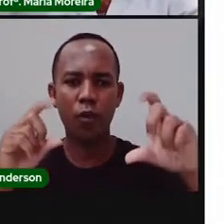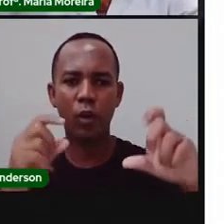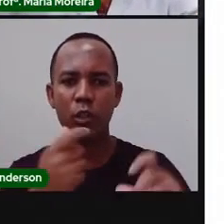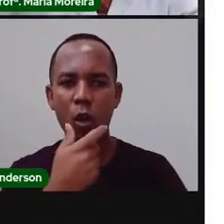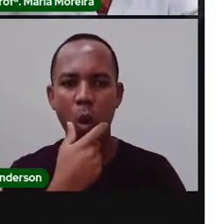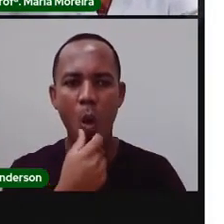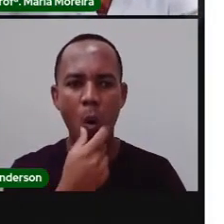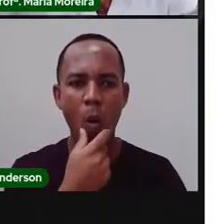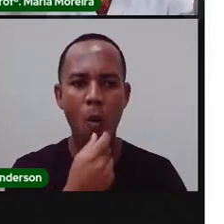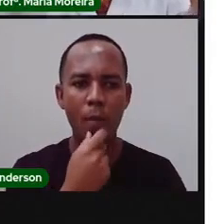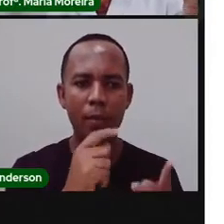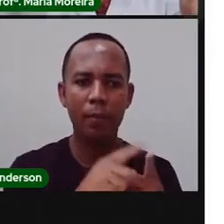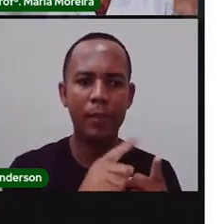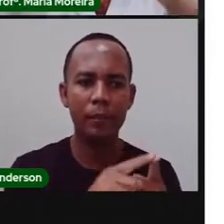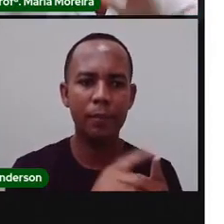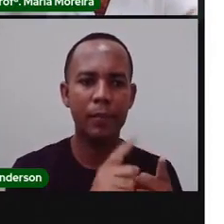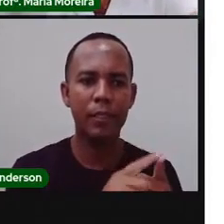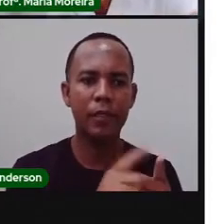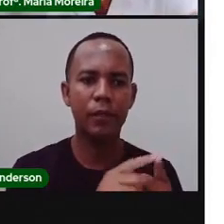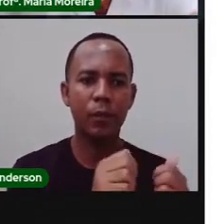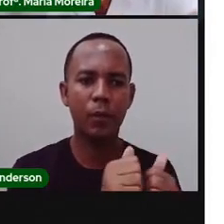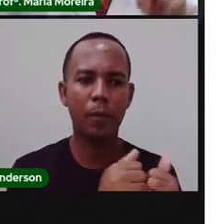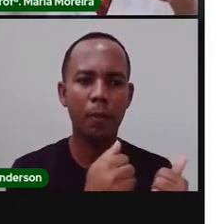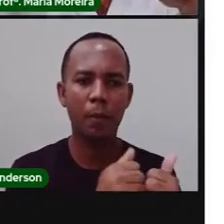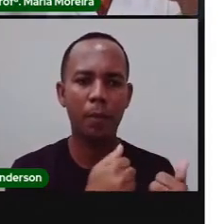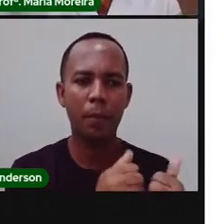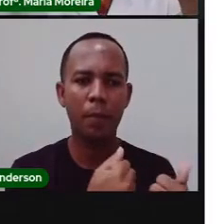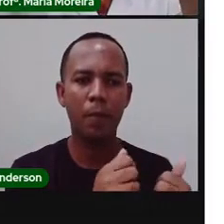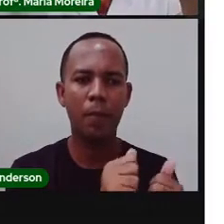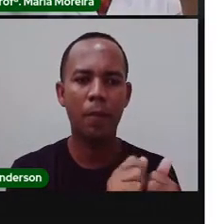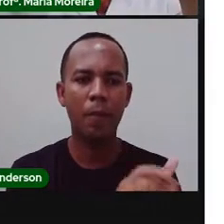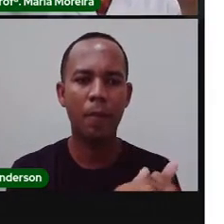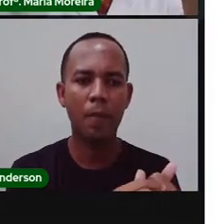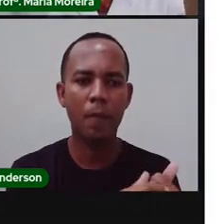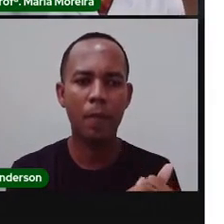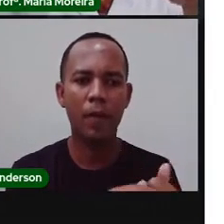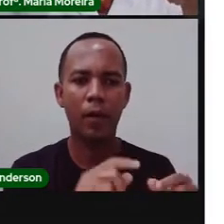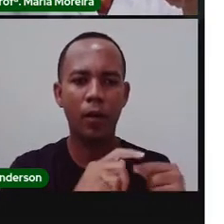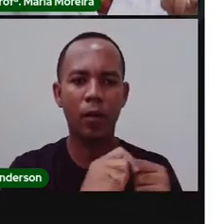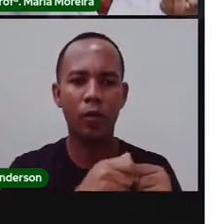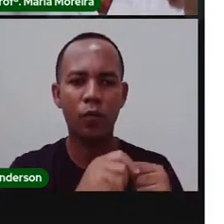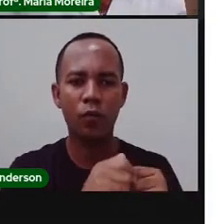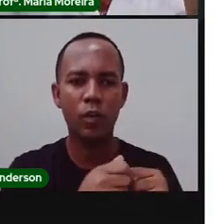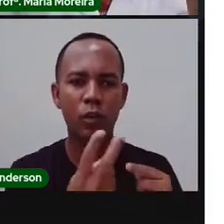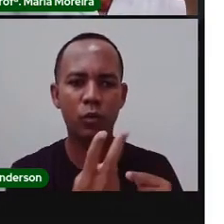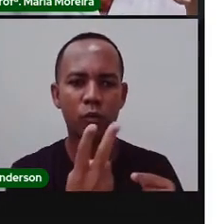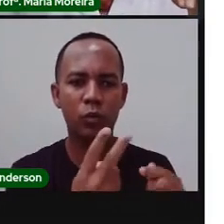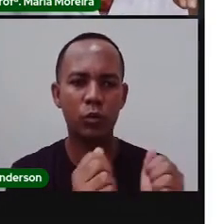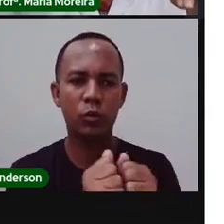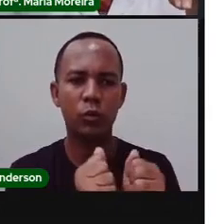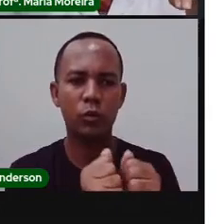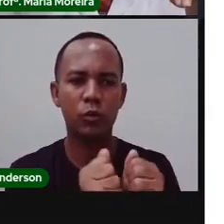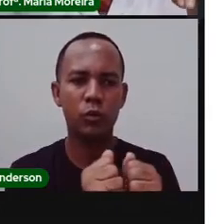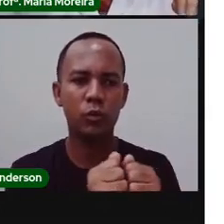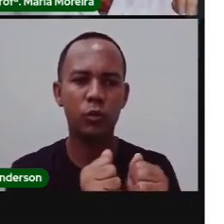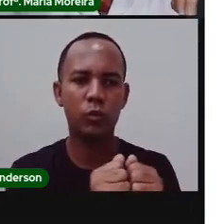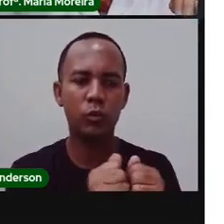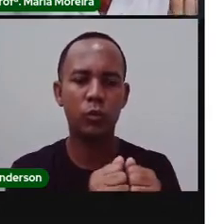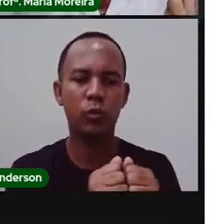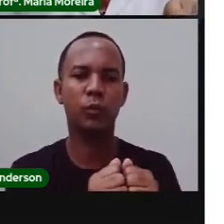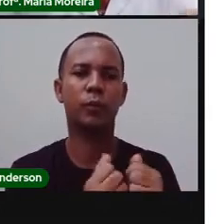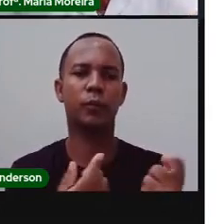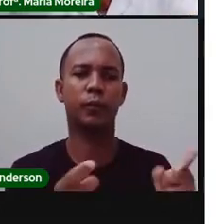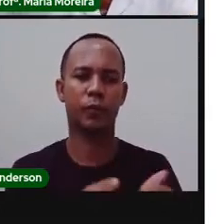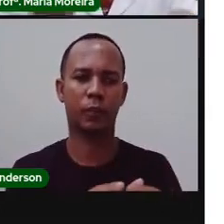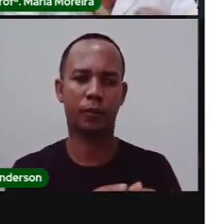em uma plantação de milho e feijão, que eles são plantados, tá? Para quem não sabe, eles são plantados juntos para o melhor aproveitamento do solo.